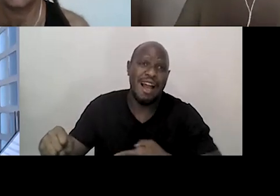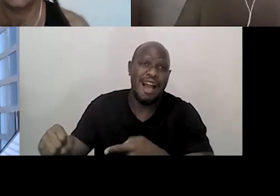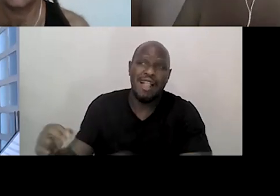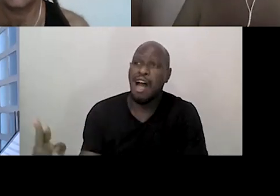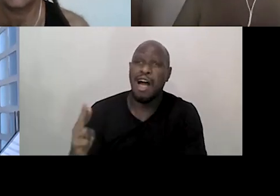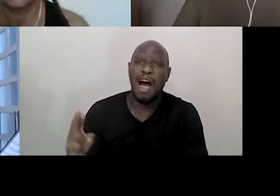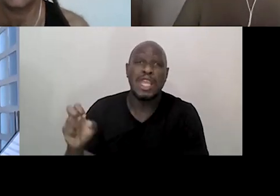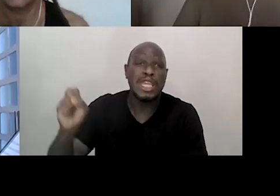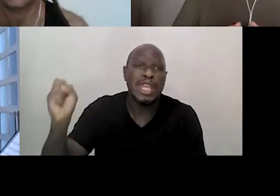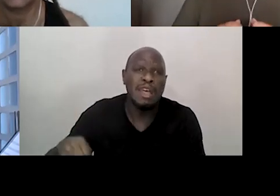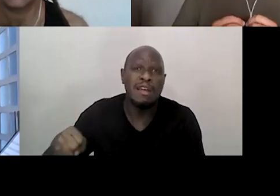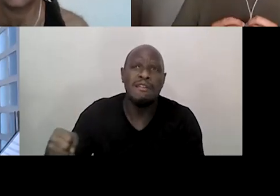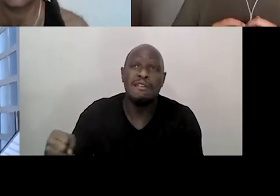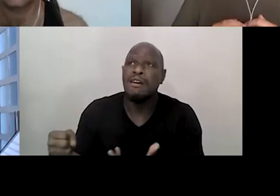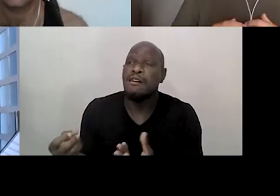para